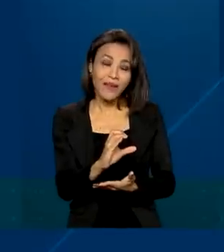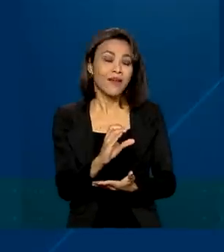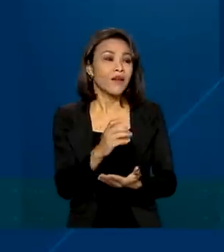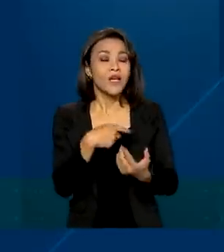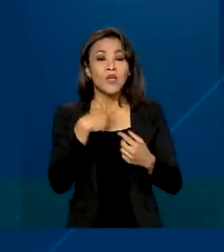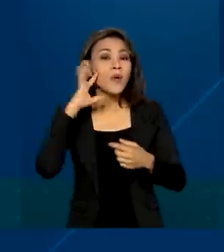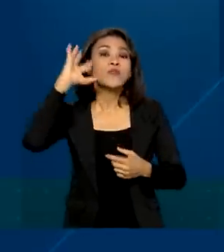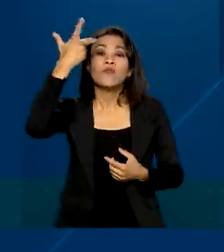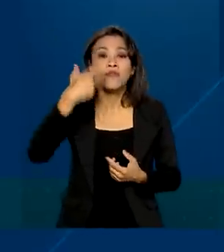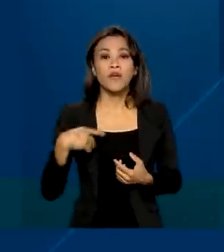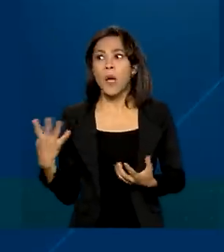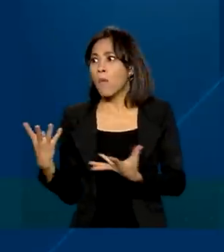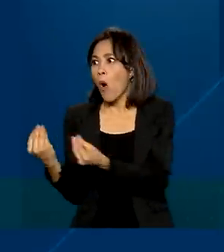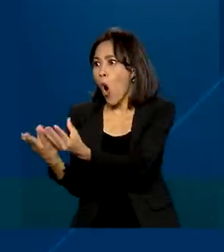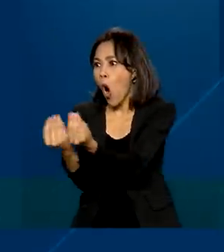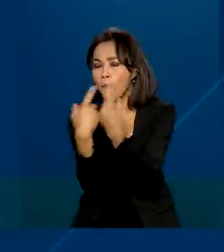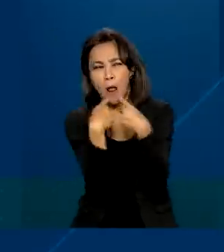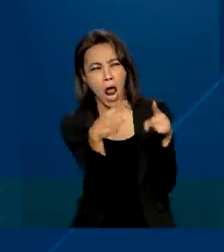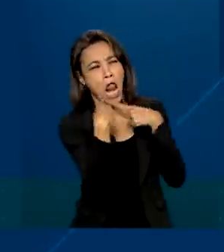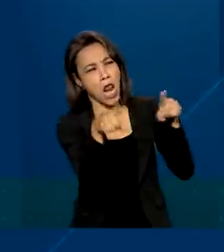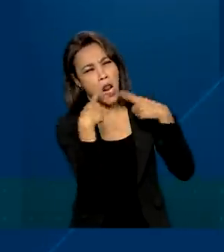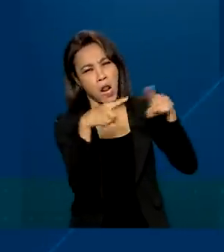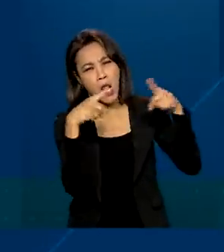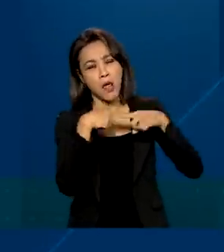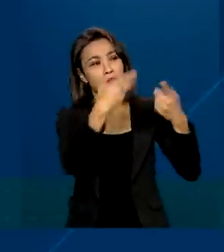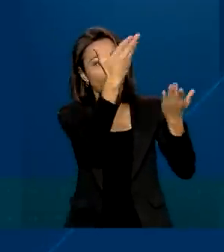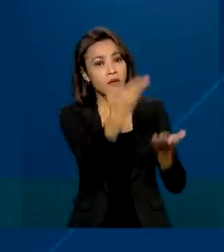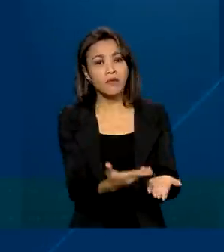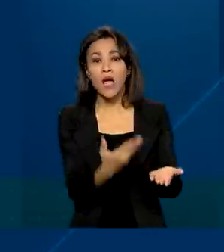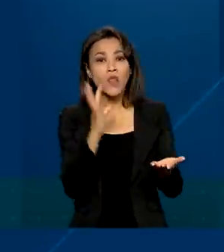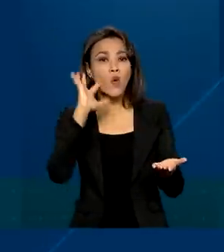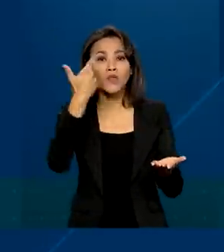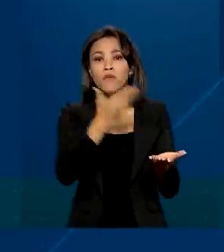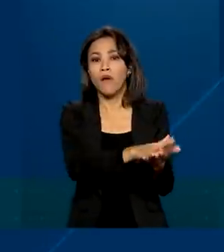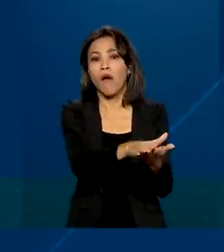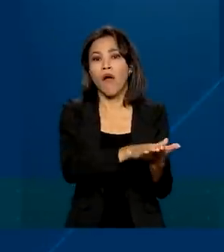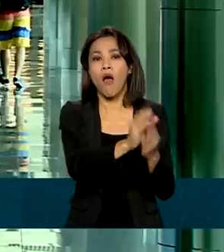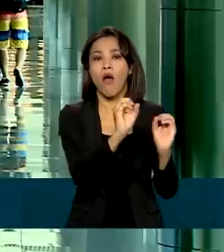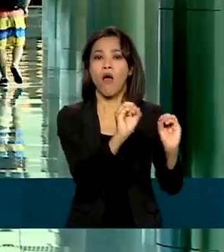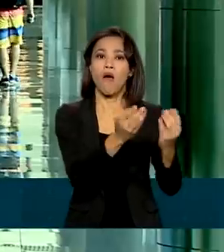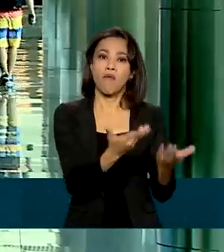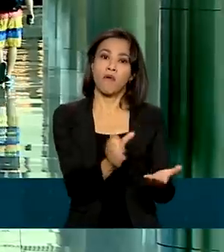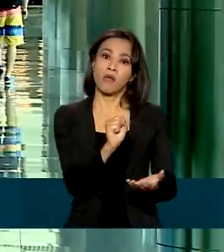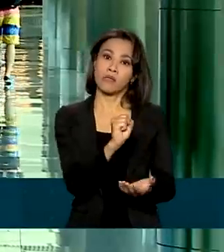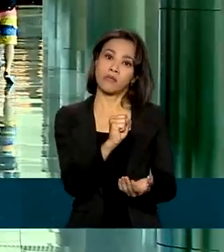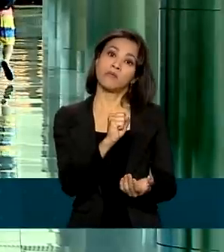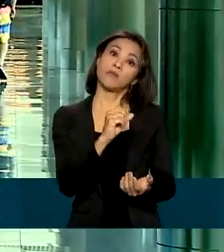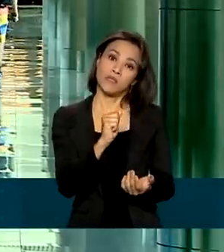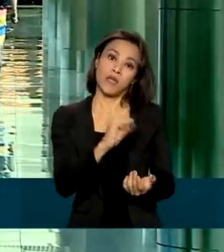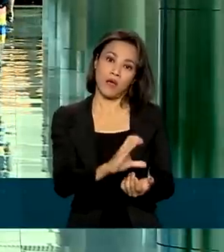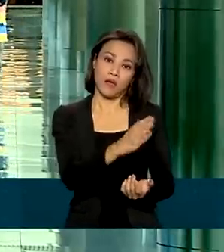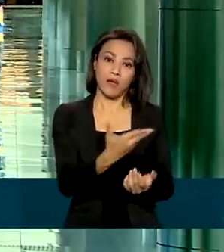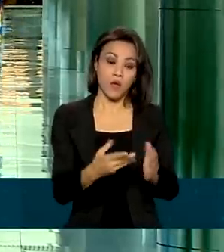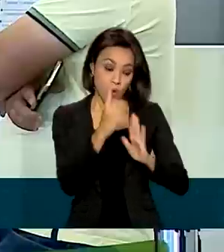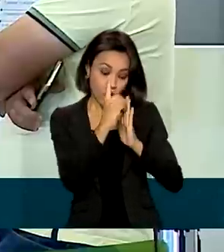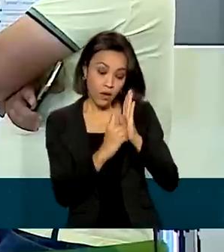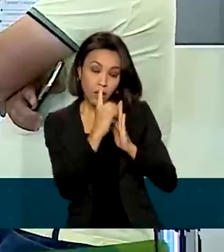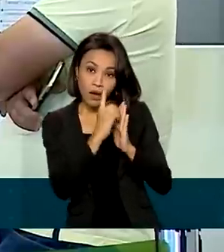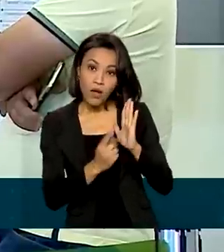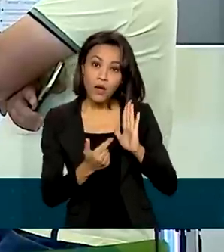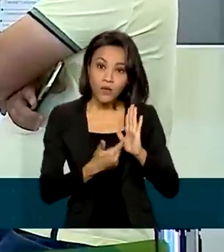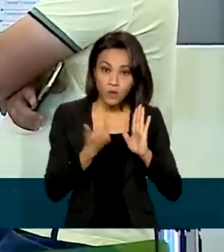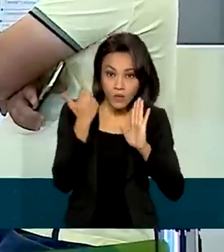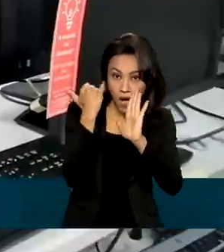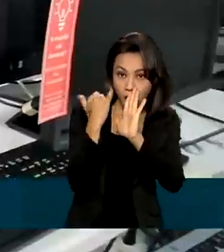dos consumidores sobre a resolutividade das demandas. O decreto determina ainda que